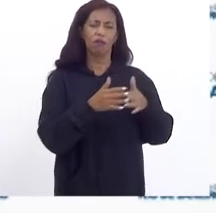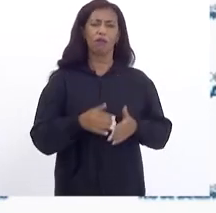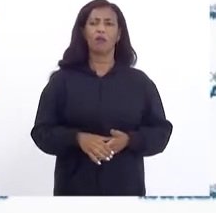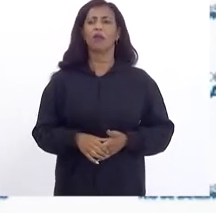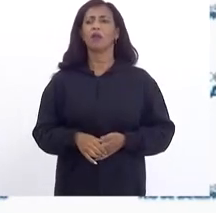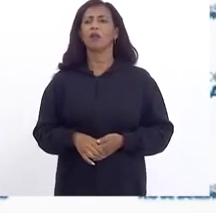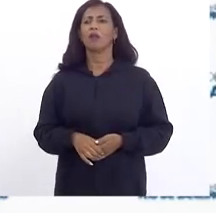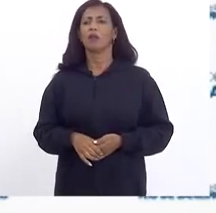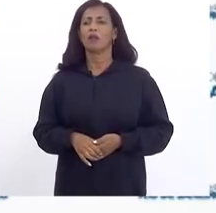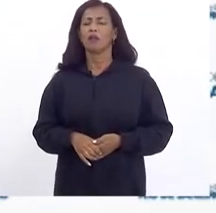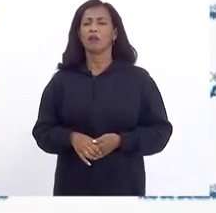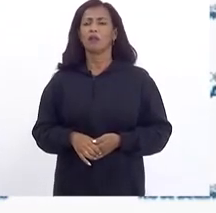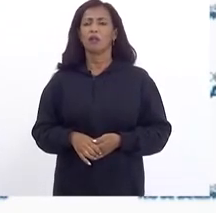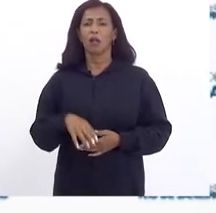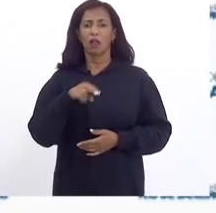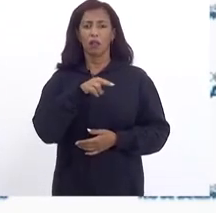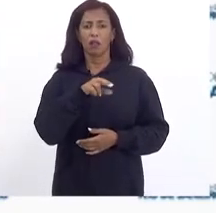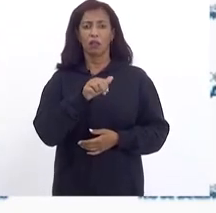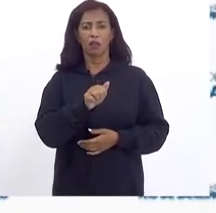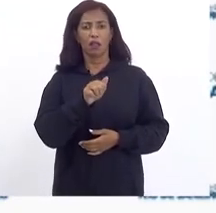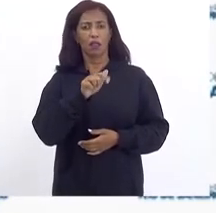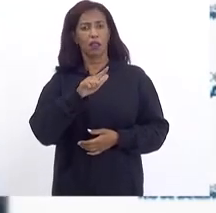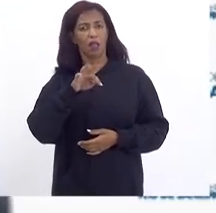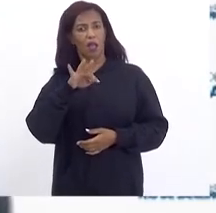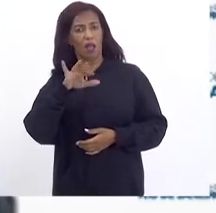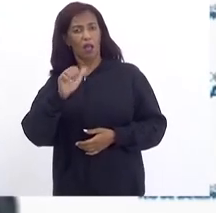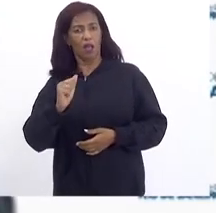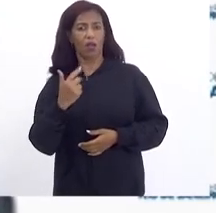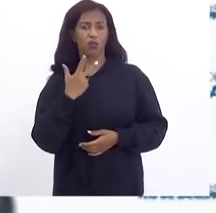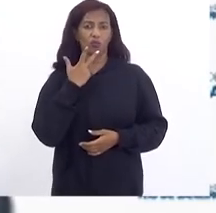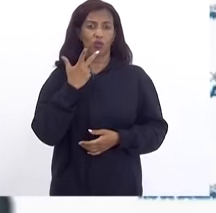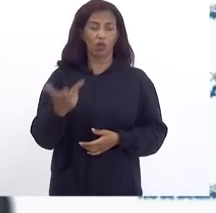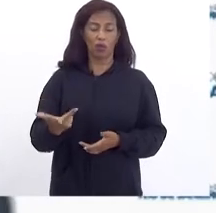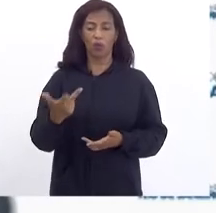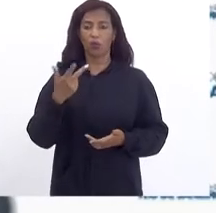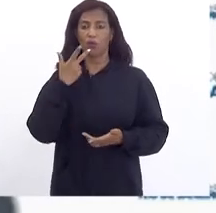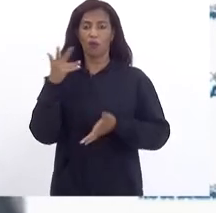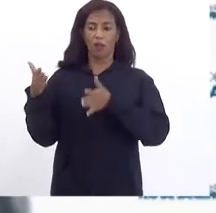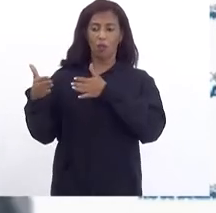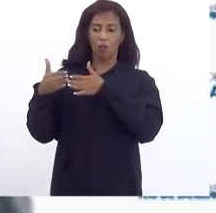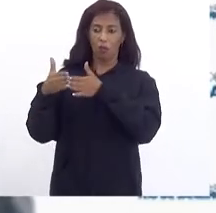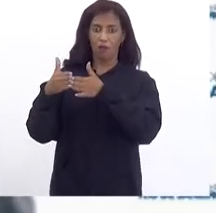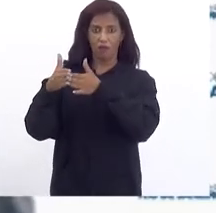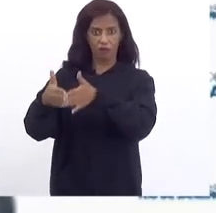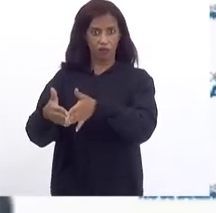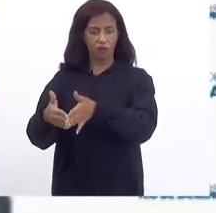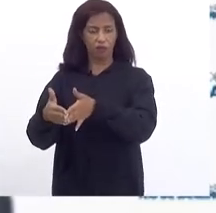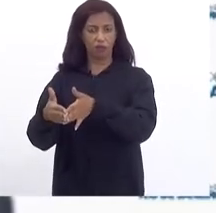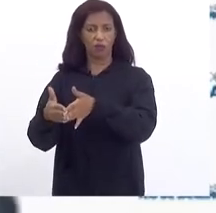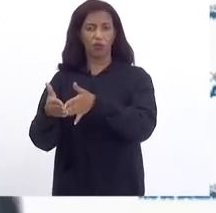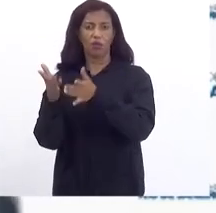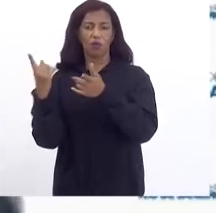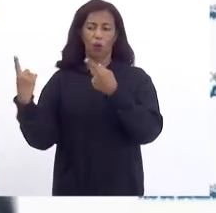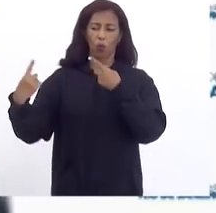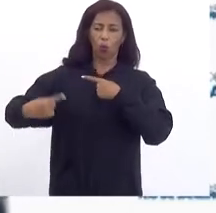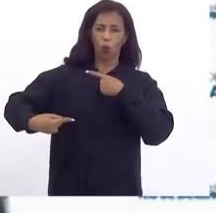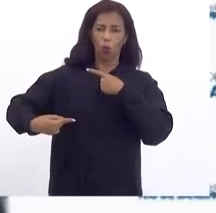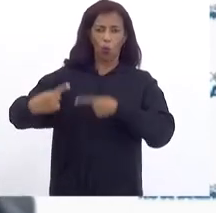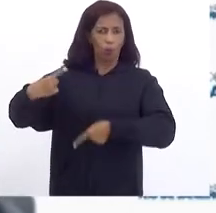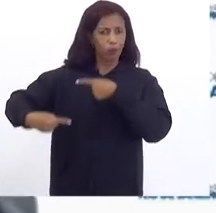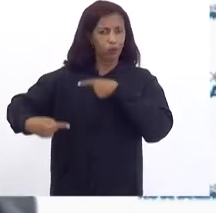A náutica Tem duas Indústrias náuticas Eu não falo De grandes navios Que a gente Acaba competindo